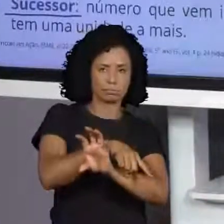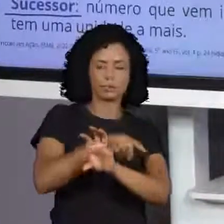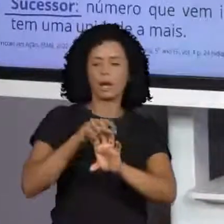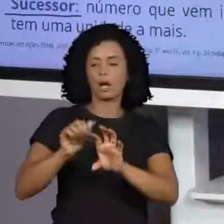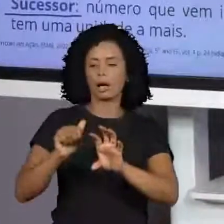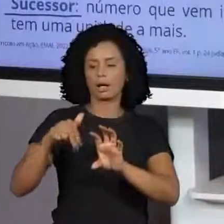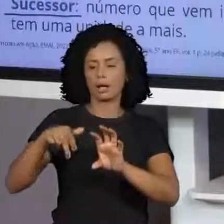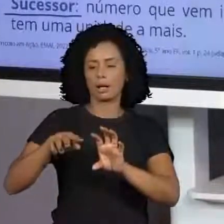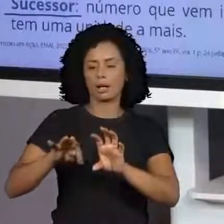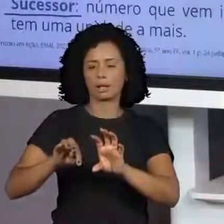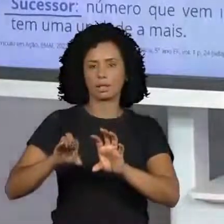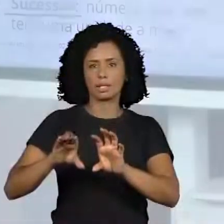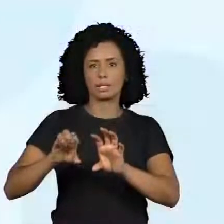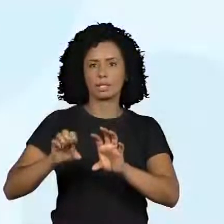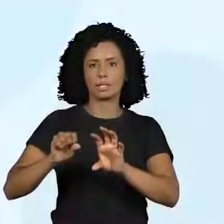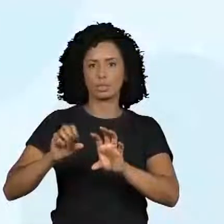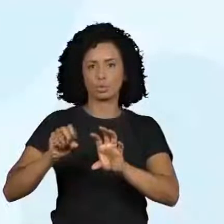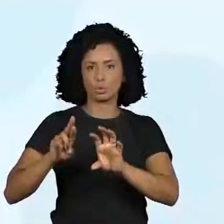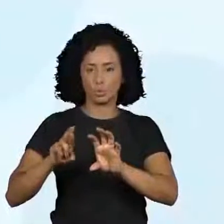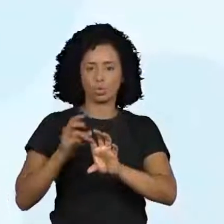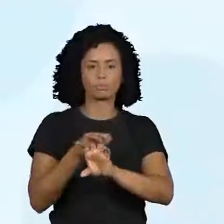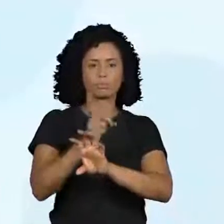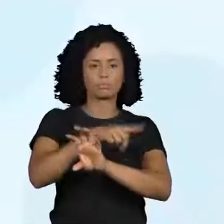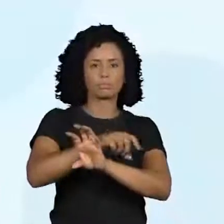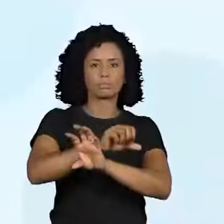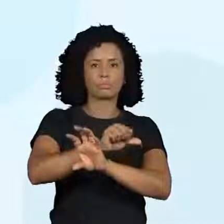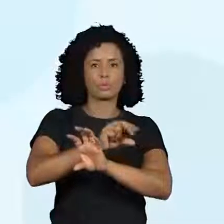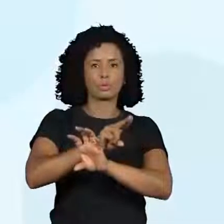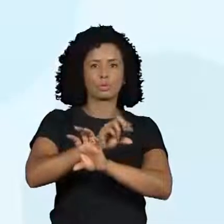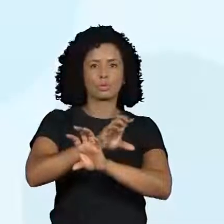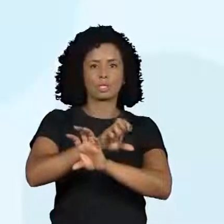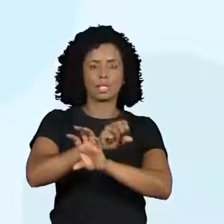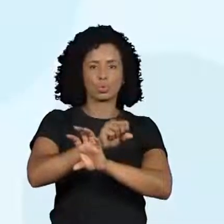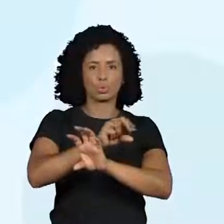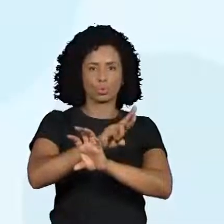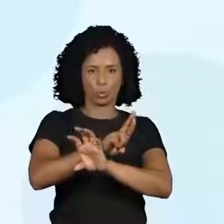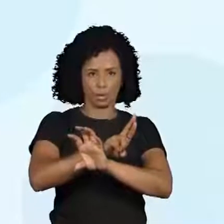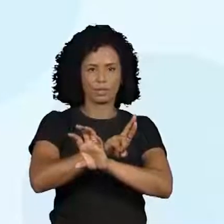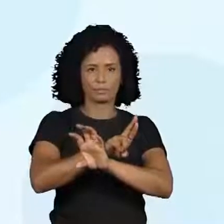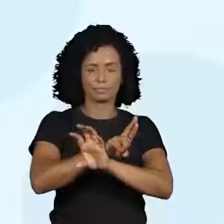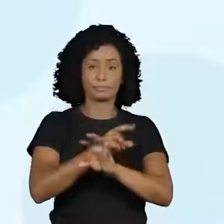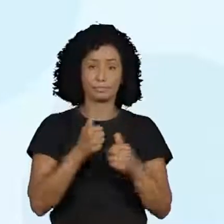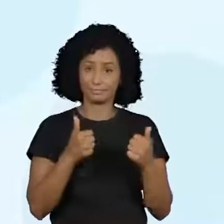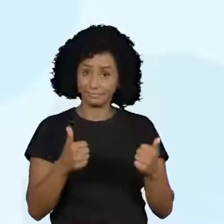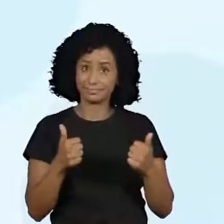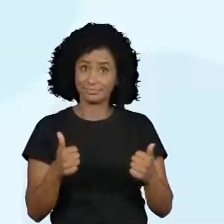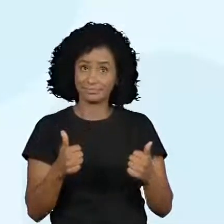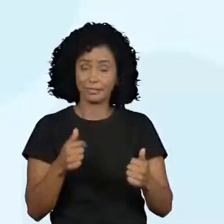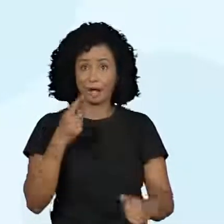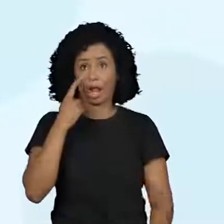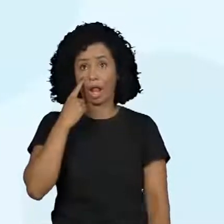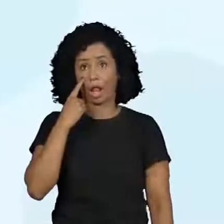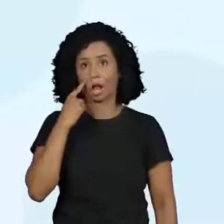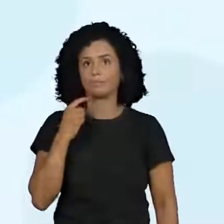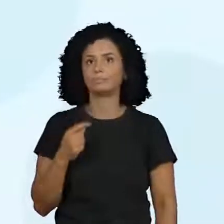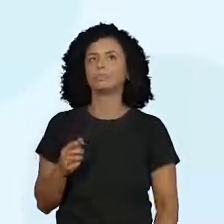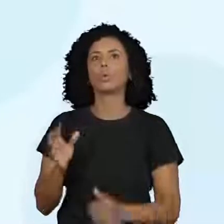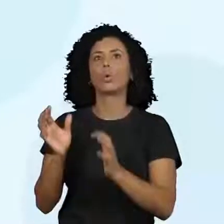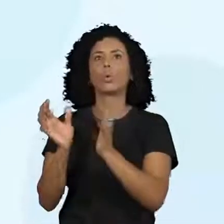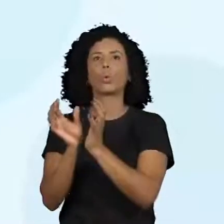vinte e sete mil, cento e vinte e quatro? Eu tenho o três, o dois, o um,